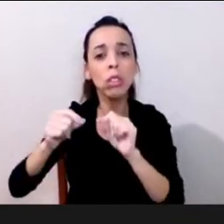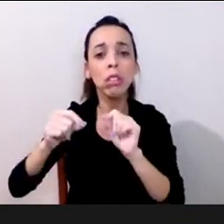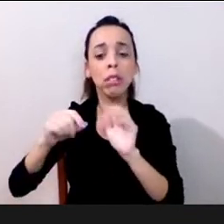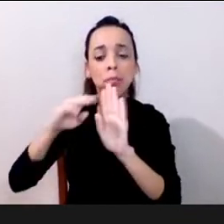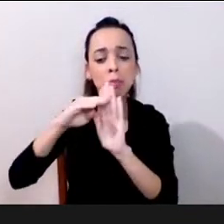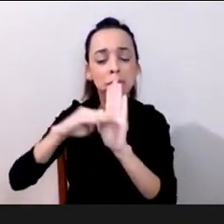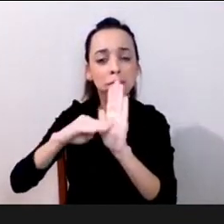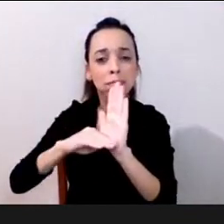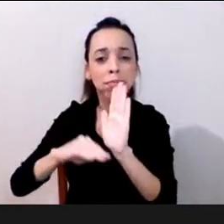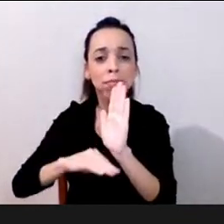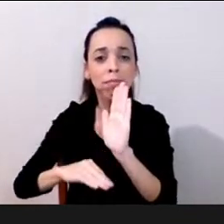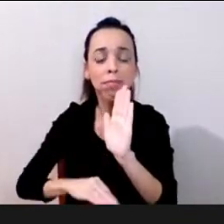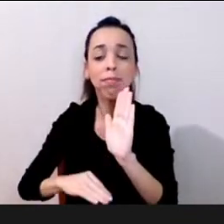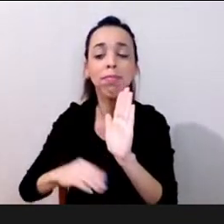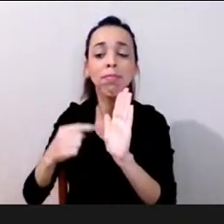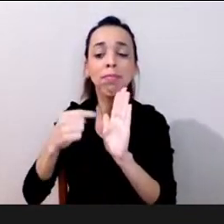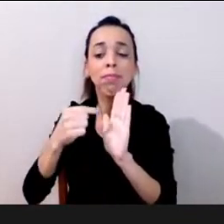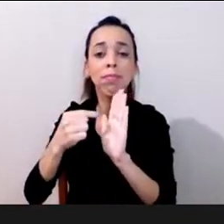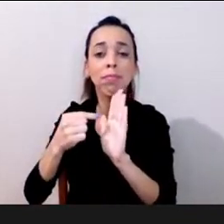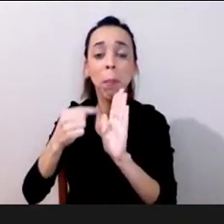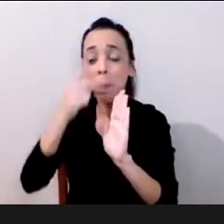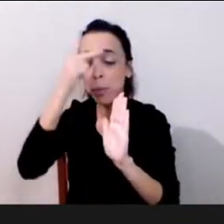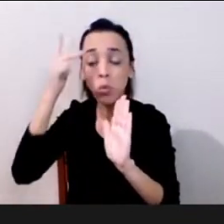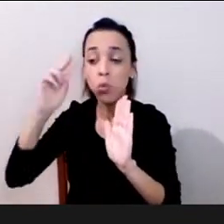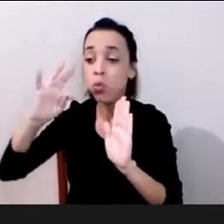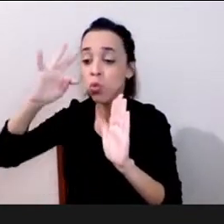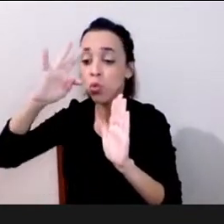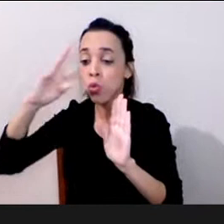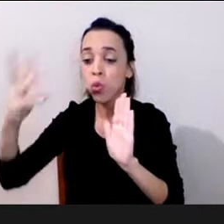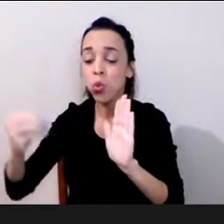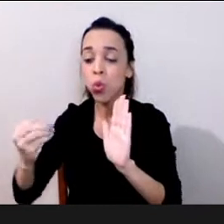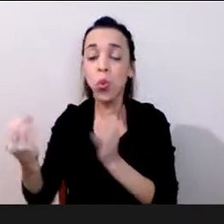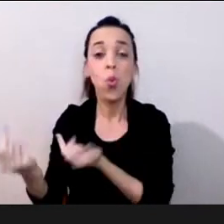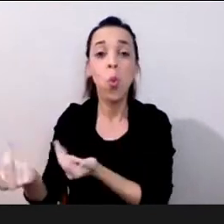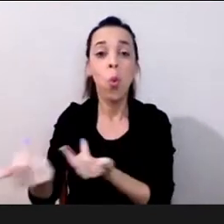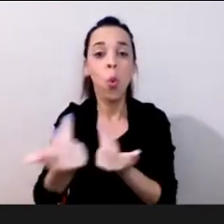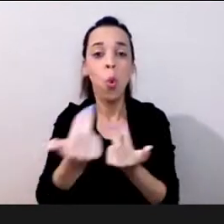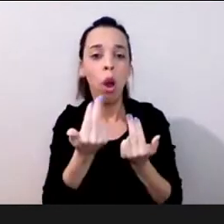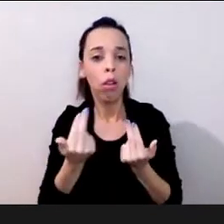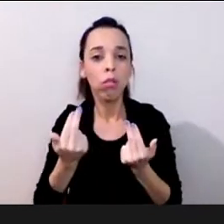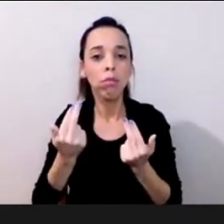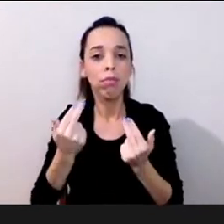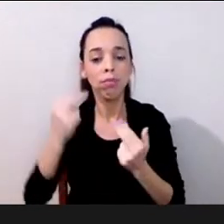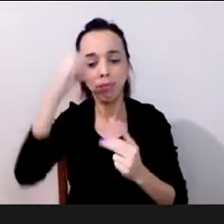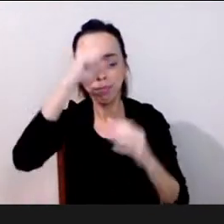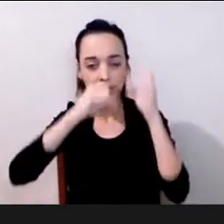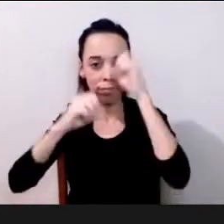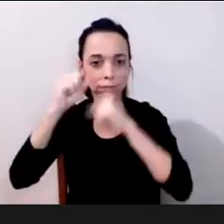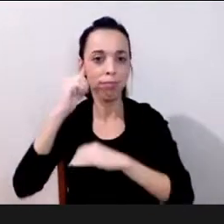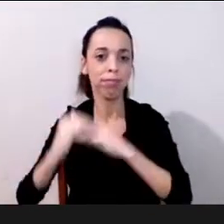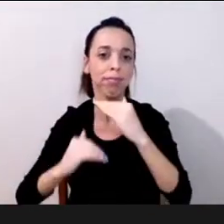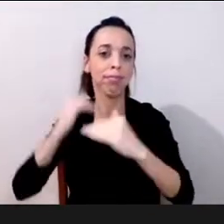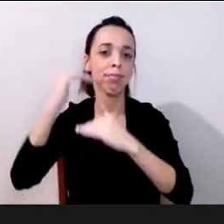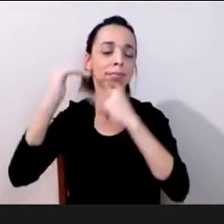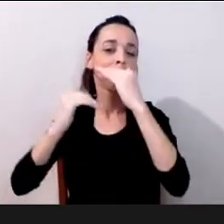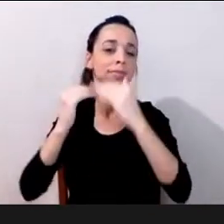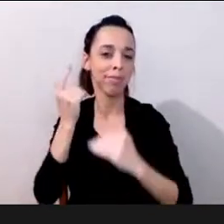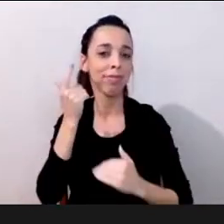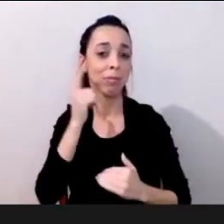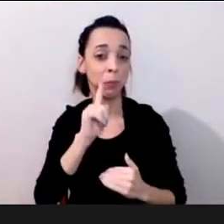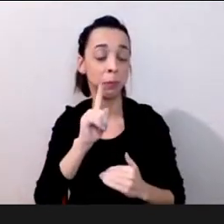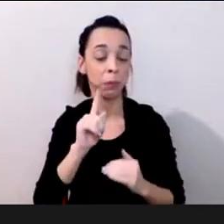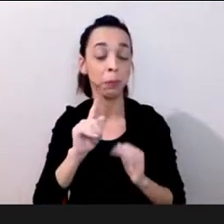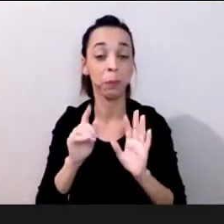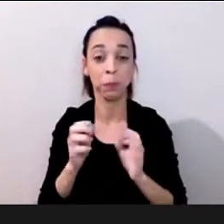as diferenças das pessoas e aqui eu conto muitas vezes a história de uma amiga minha que comprou uma escada para